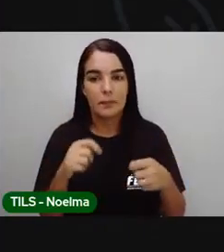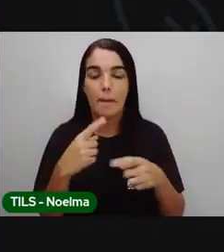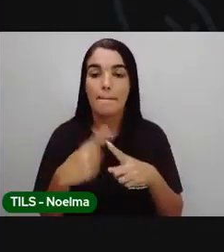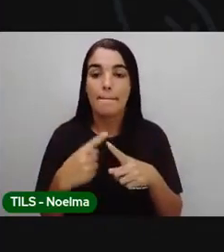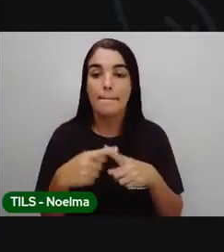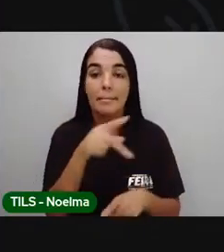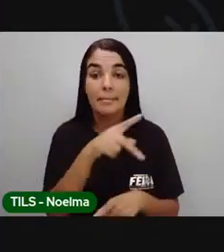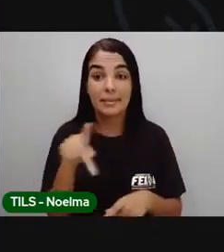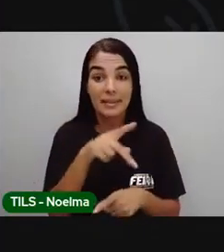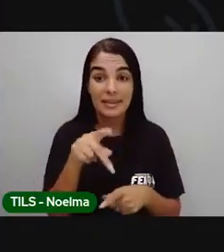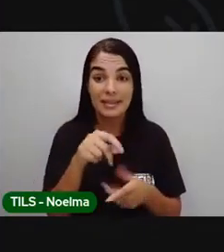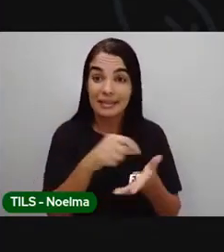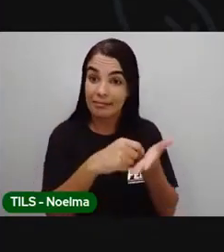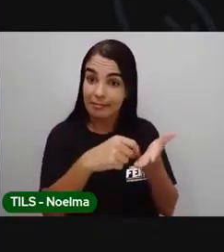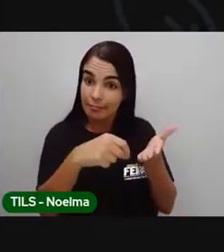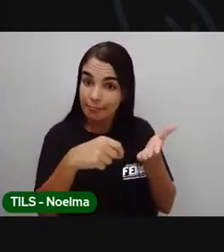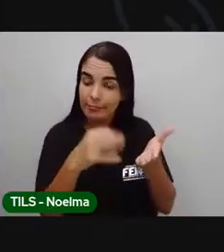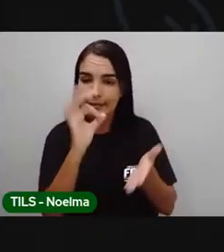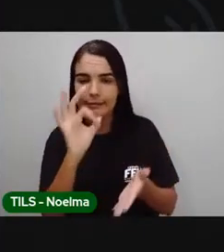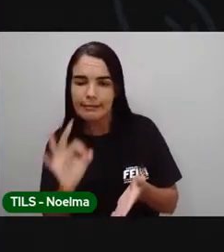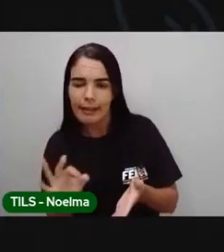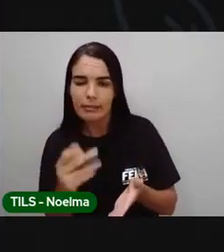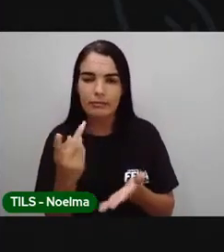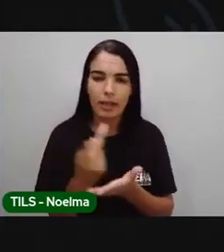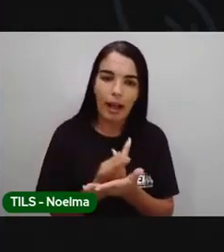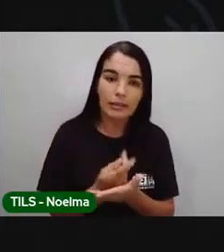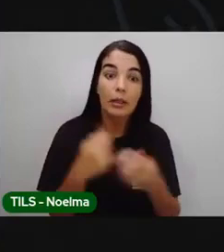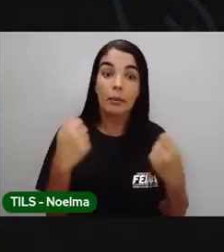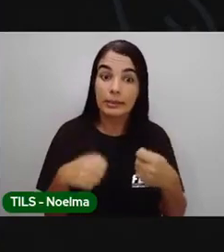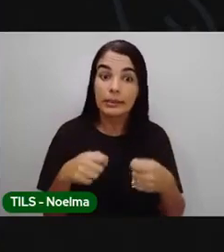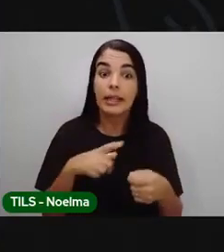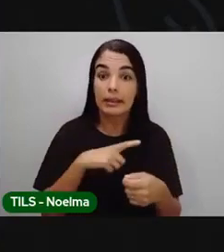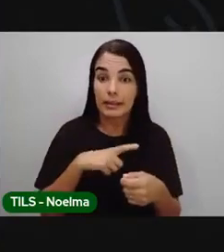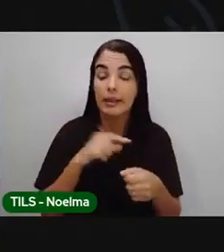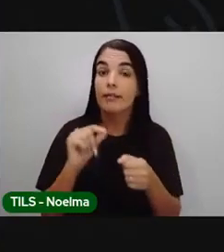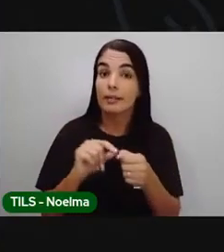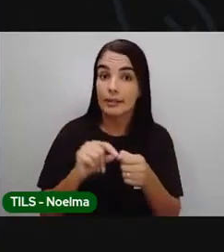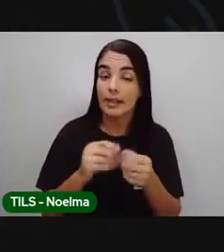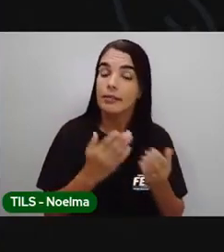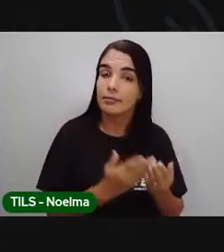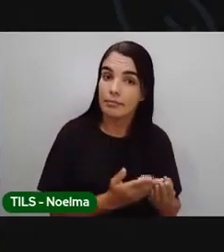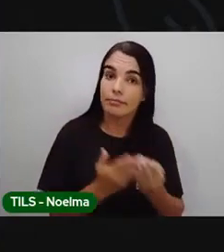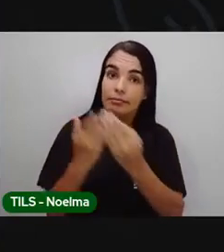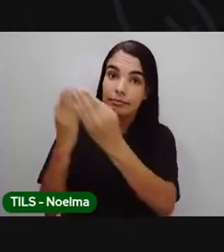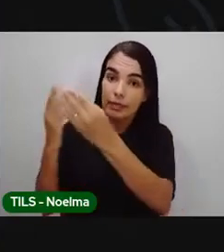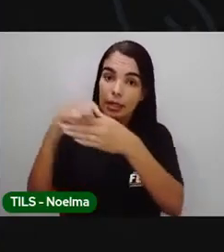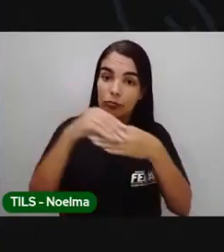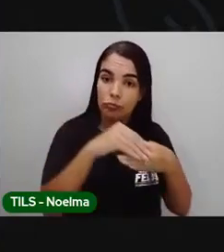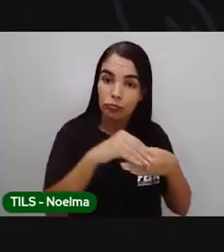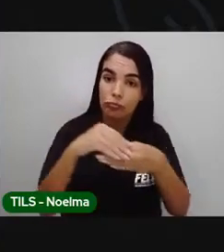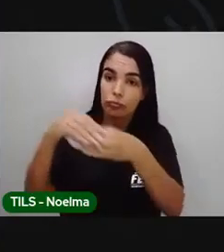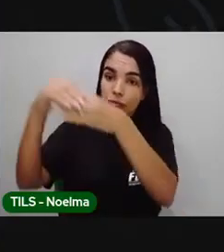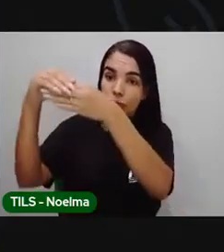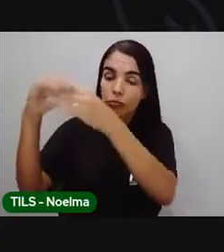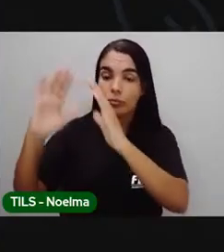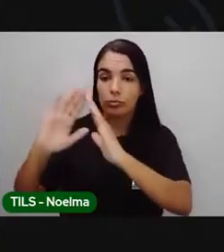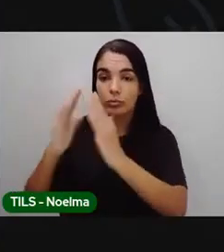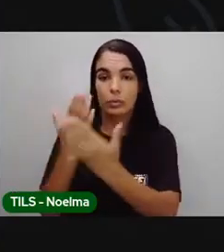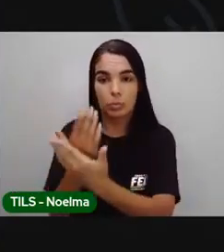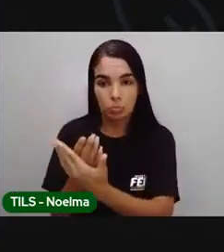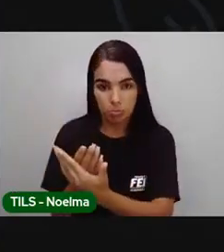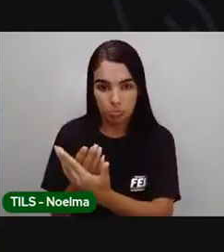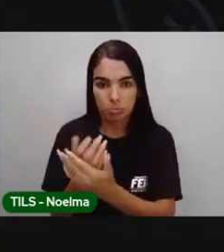professores realizem a correção dessas atividades. Então, não deixem de fazer isso. Não deixem de pegar o novo percurso ao